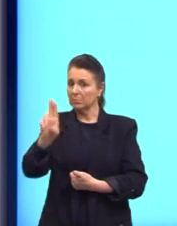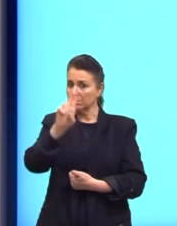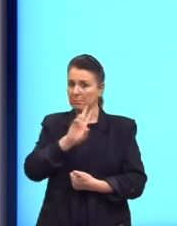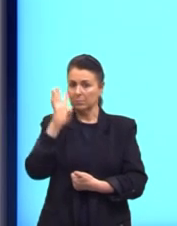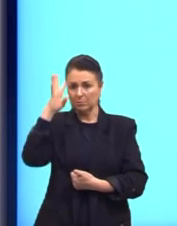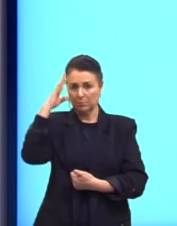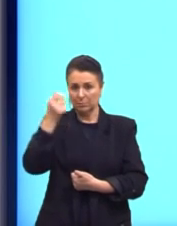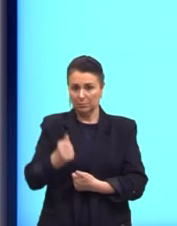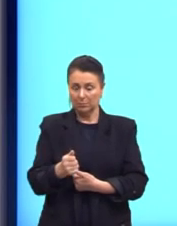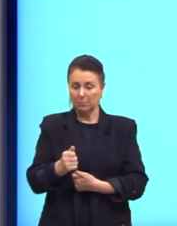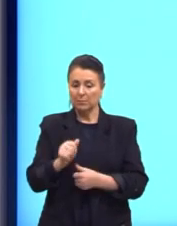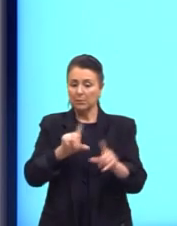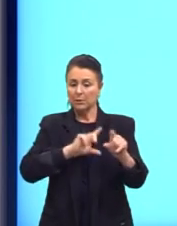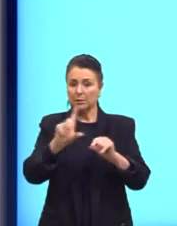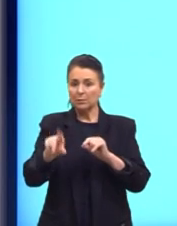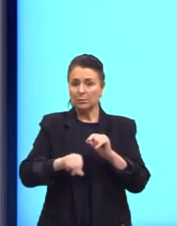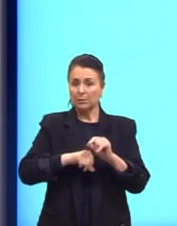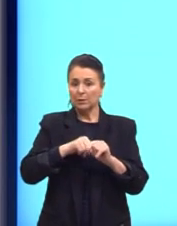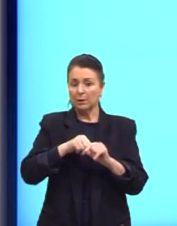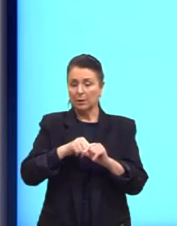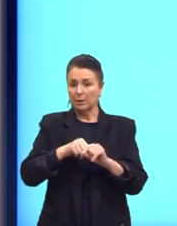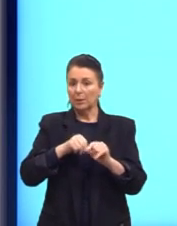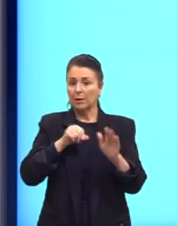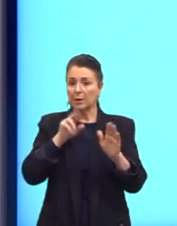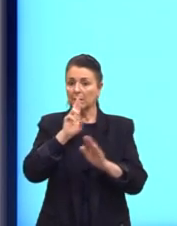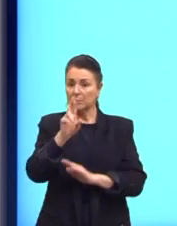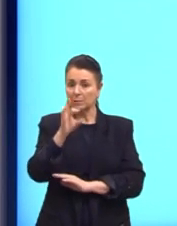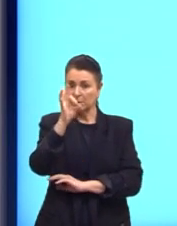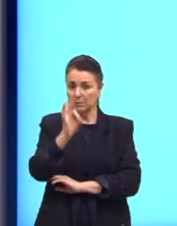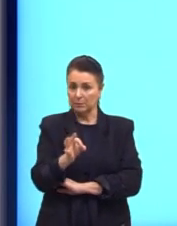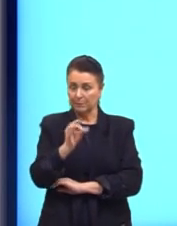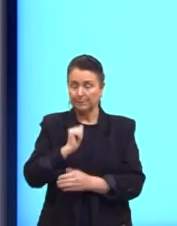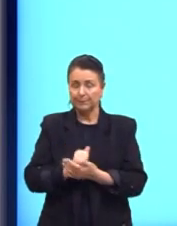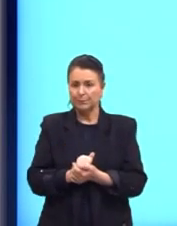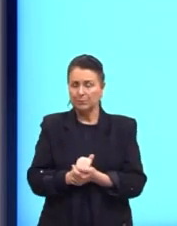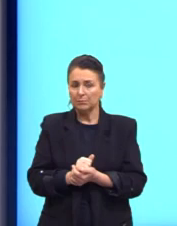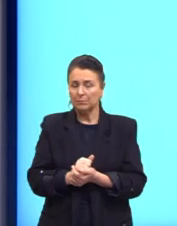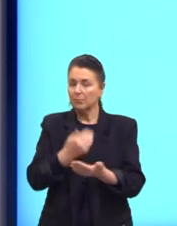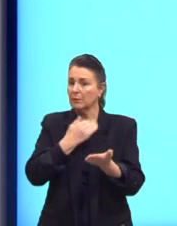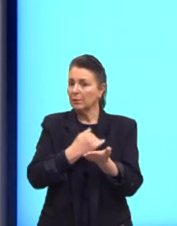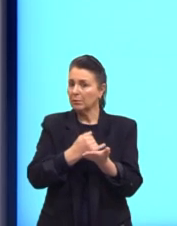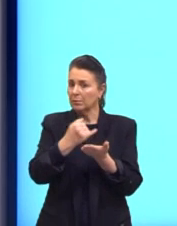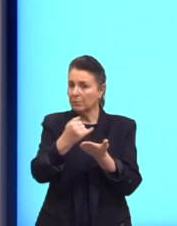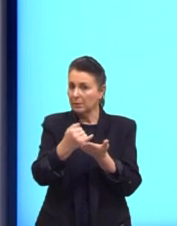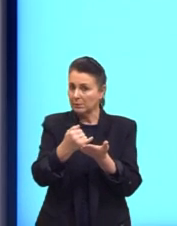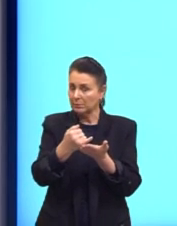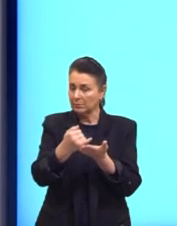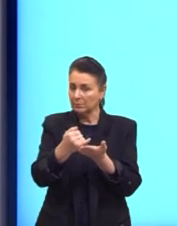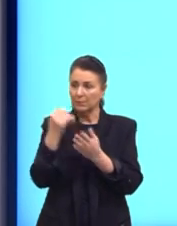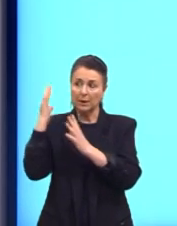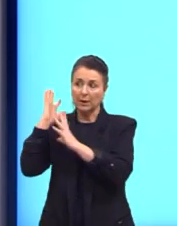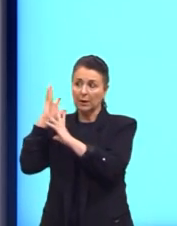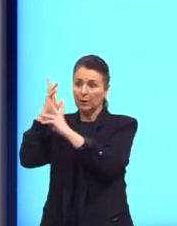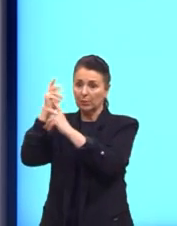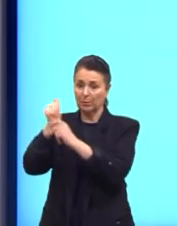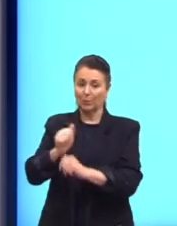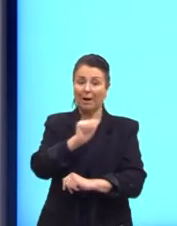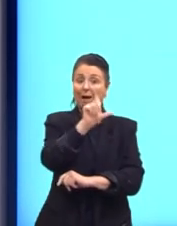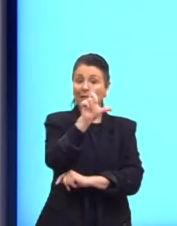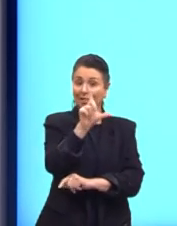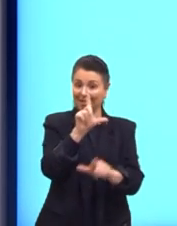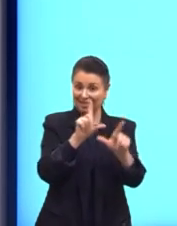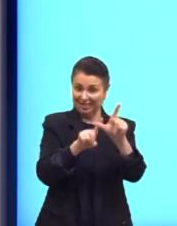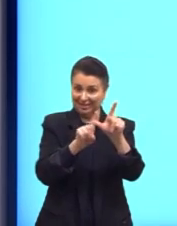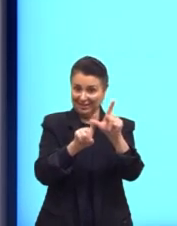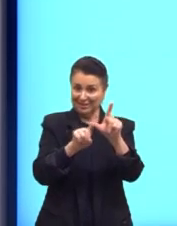alternativas. Nós vamos iniciar, então, só retomando ali cada letrinha que foi